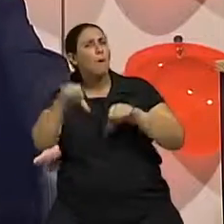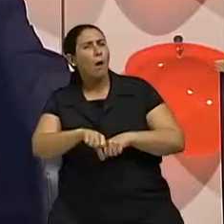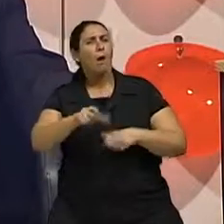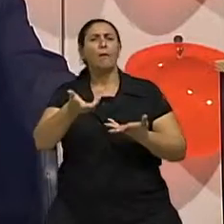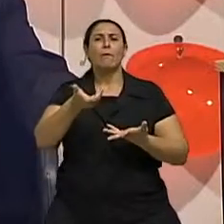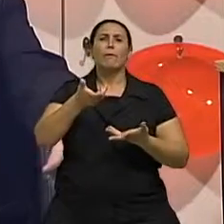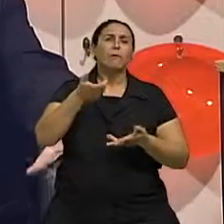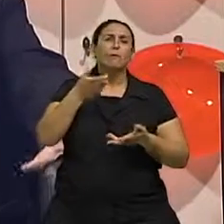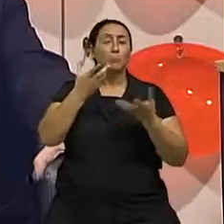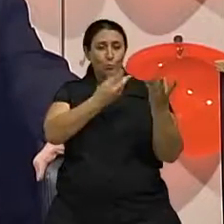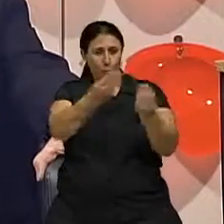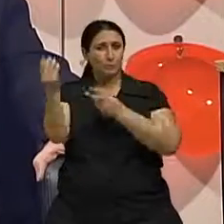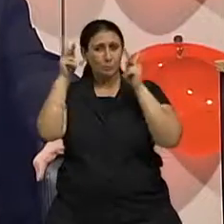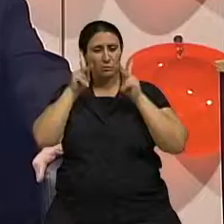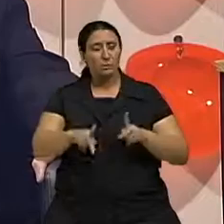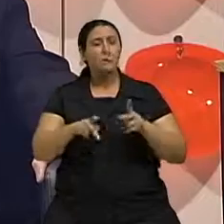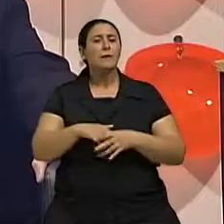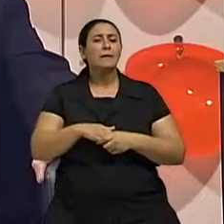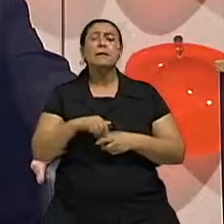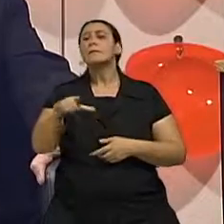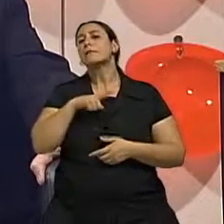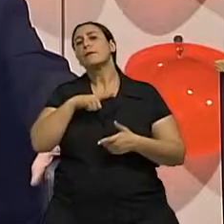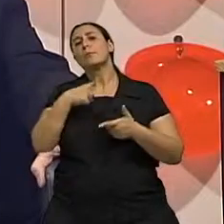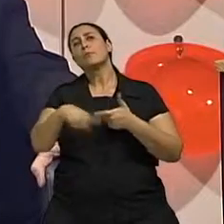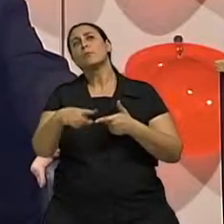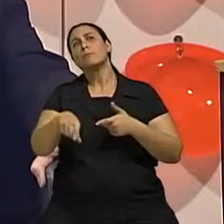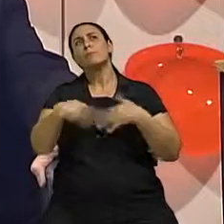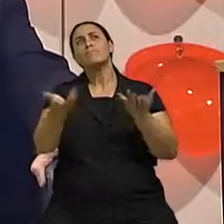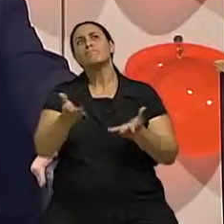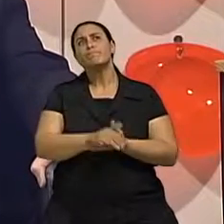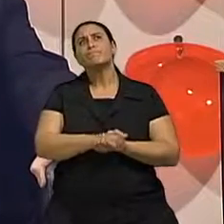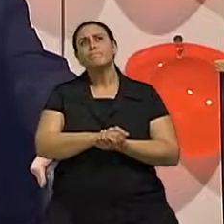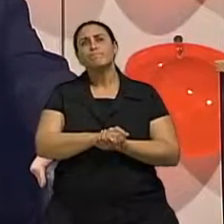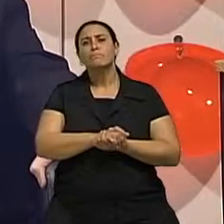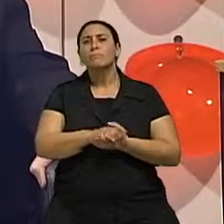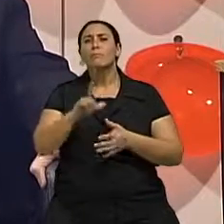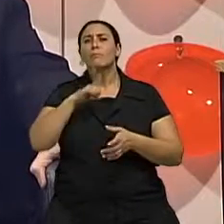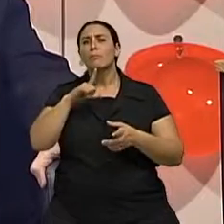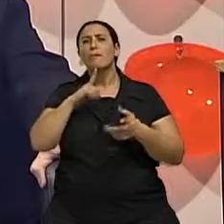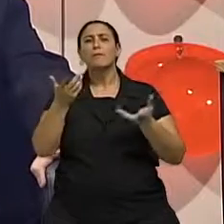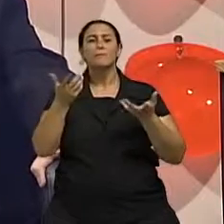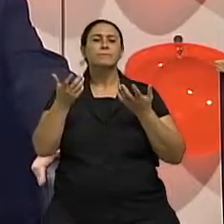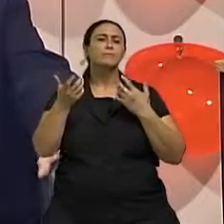existem muitos pacientes que têm problemas de transtorno,